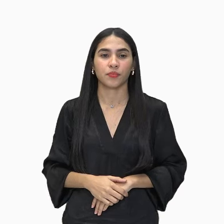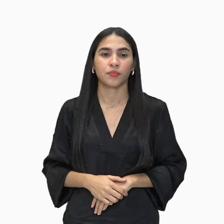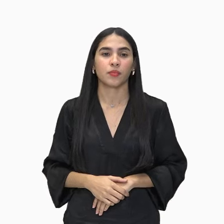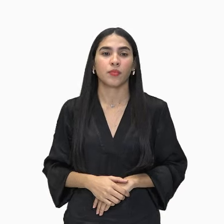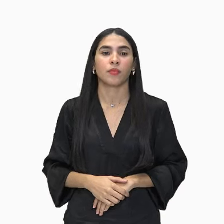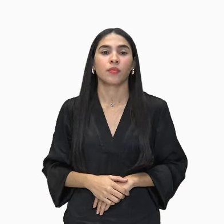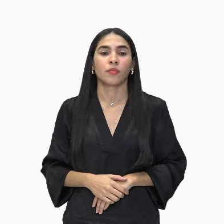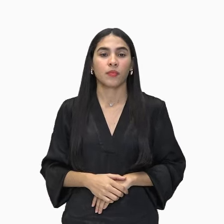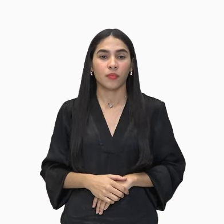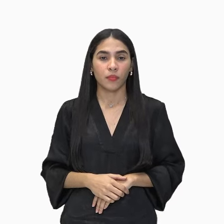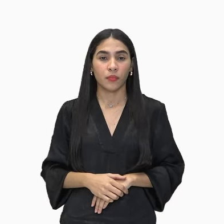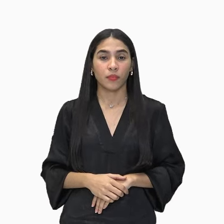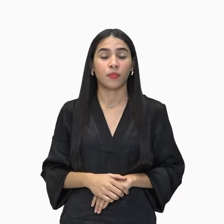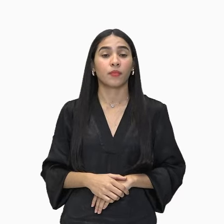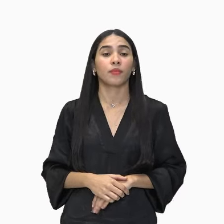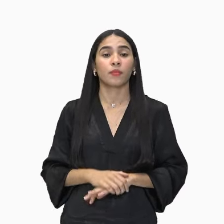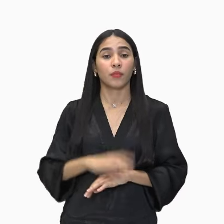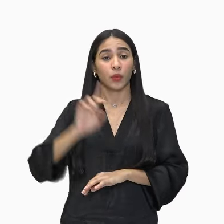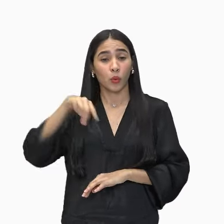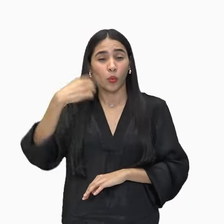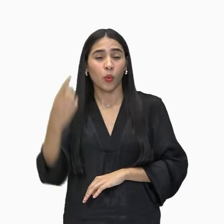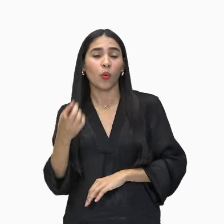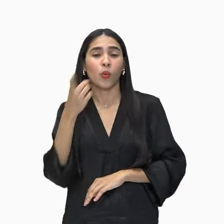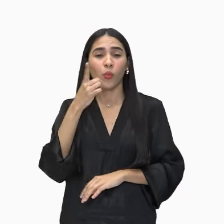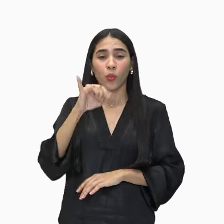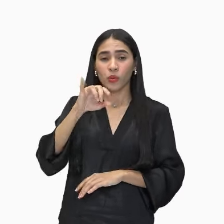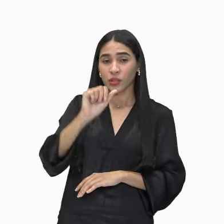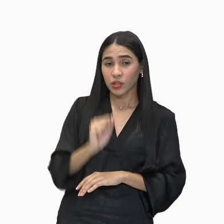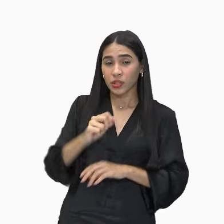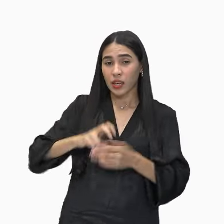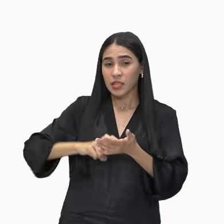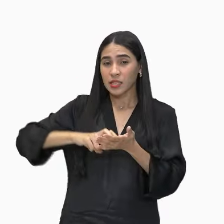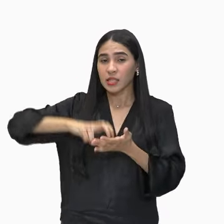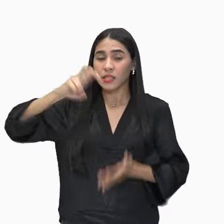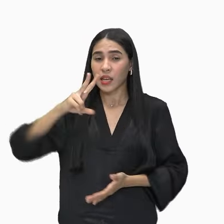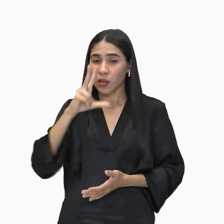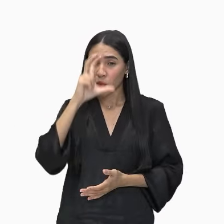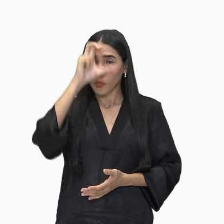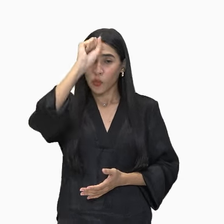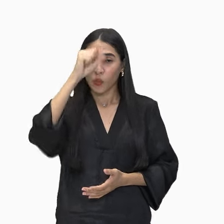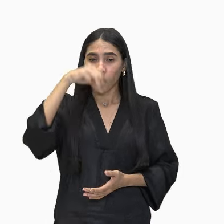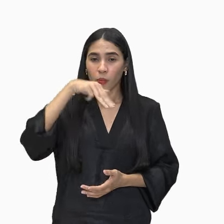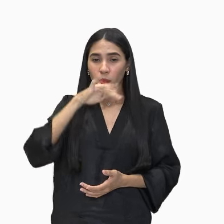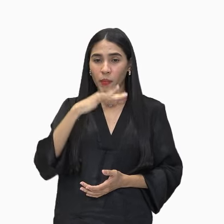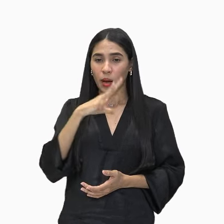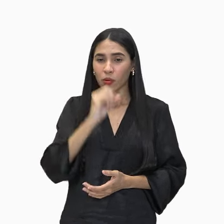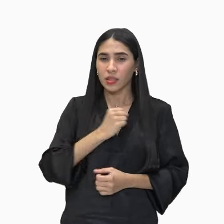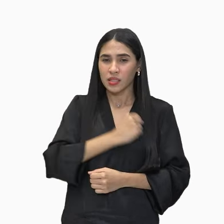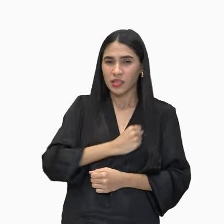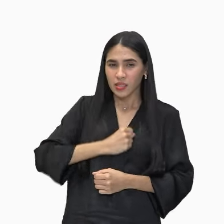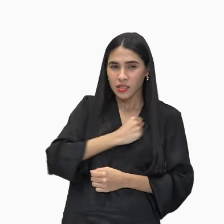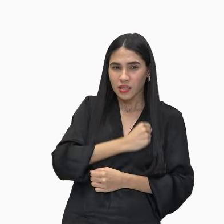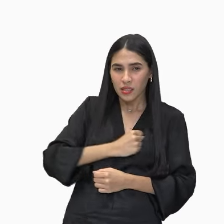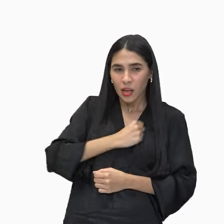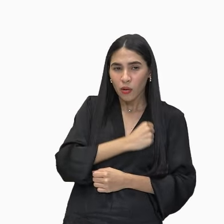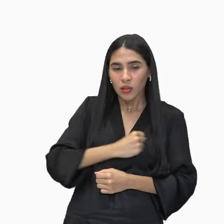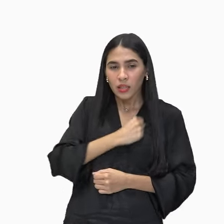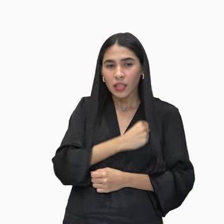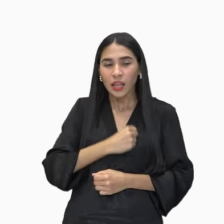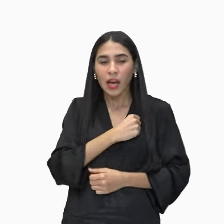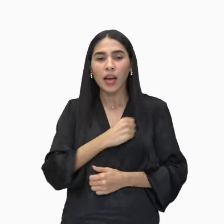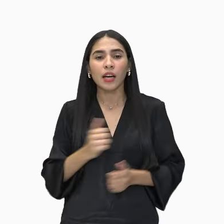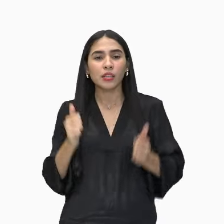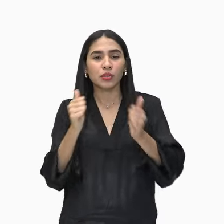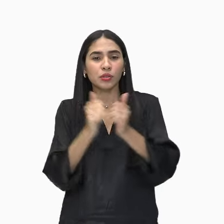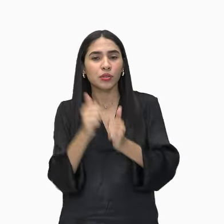vocês. No outro dia, bem cedo, o herói, padecendo saudades de si, si é a sua companheira, tá?